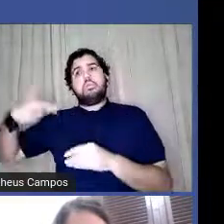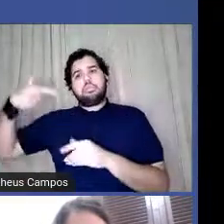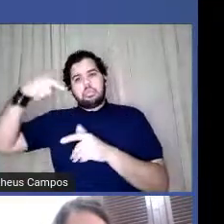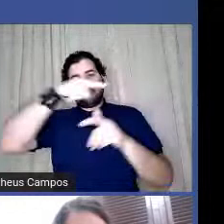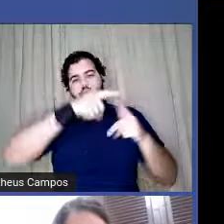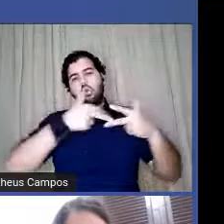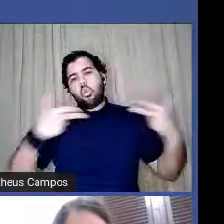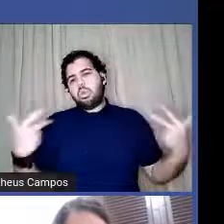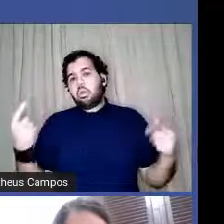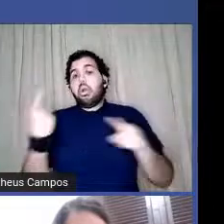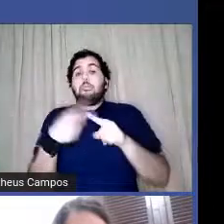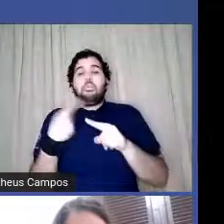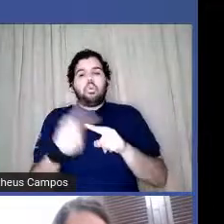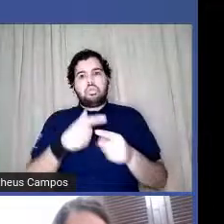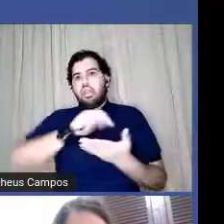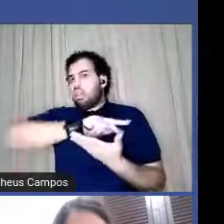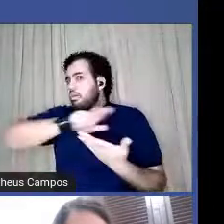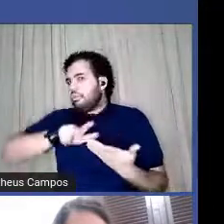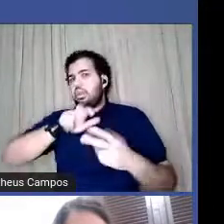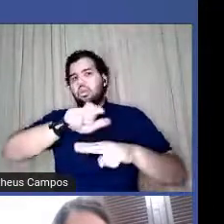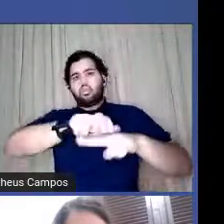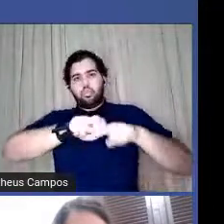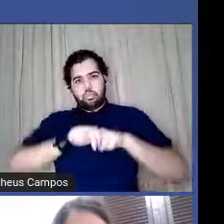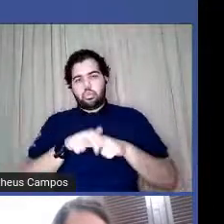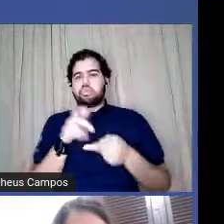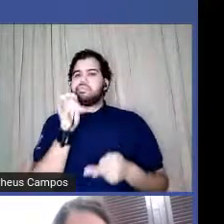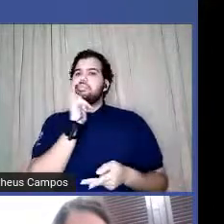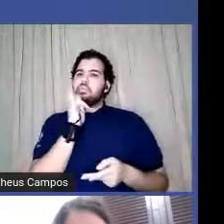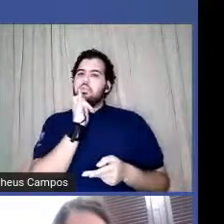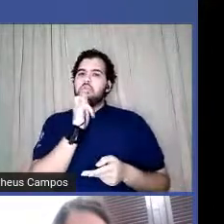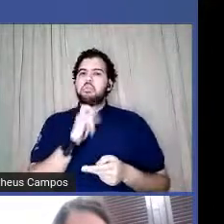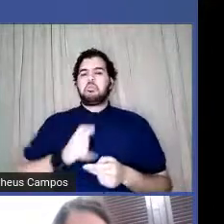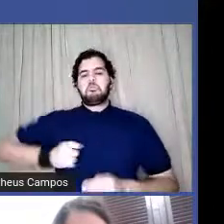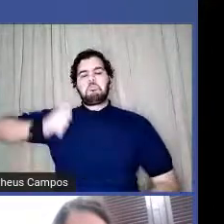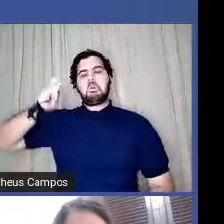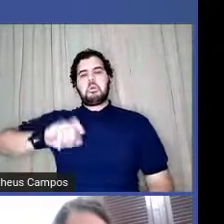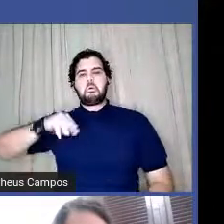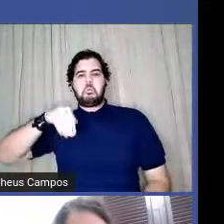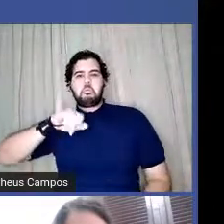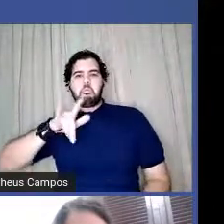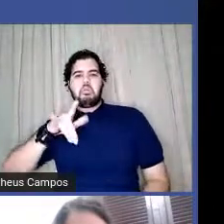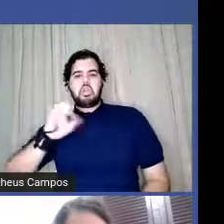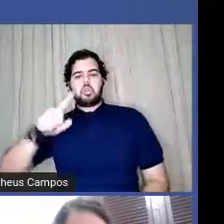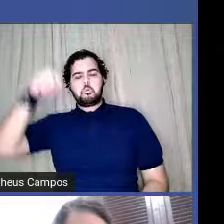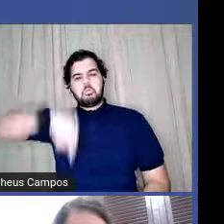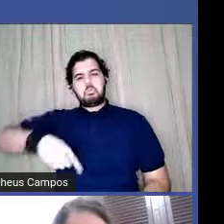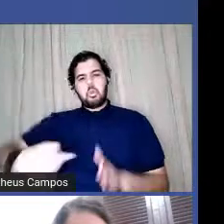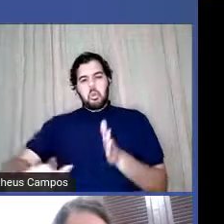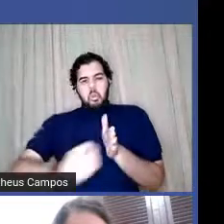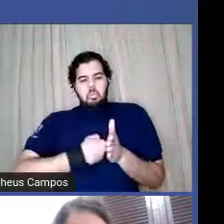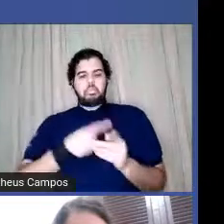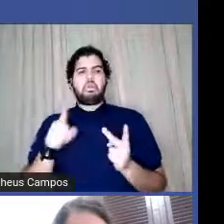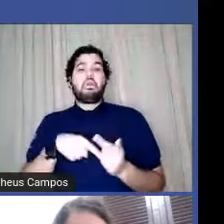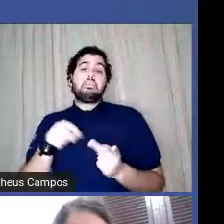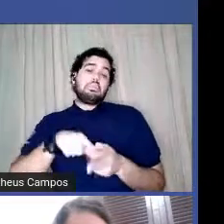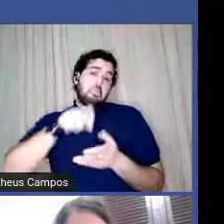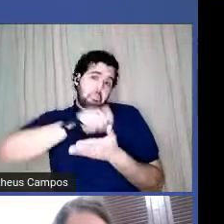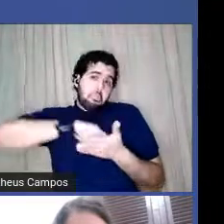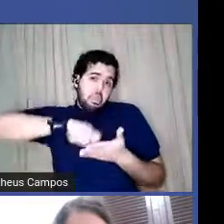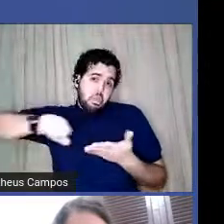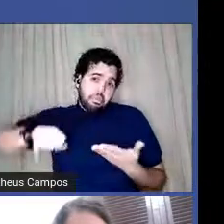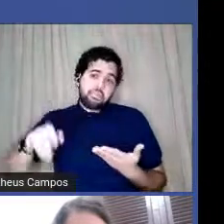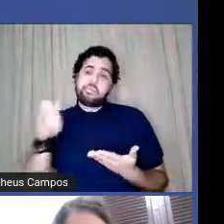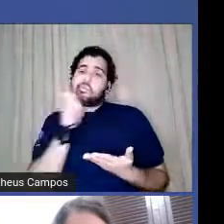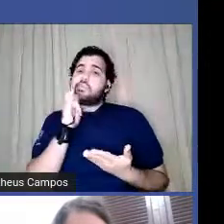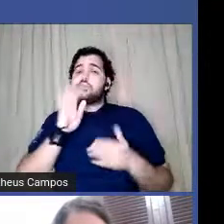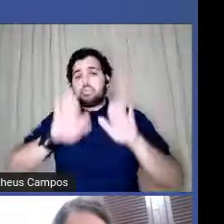questões de machismo enraizado, mas ela também é escrita, às vezes é